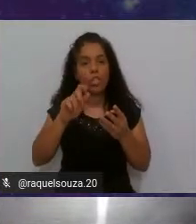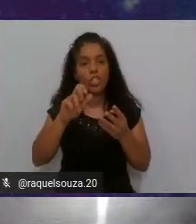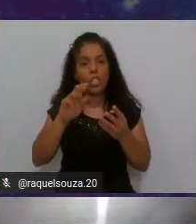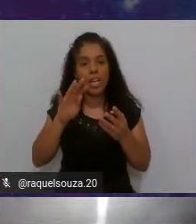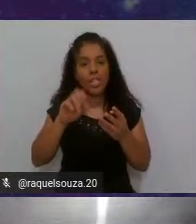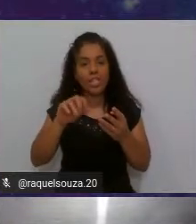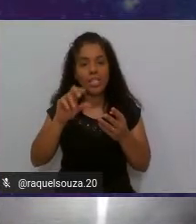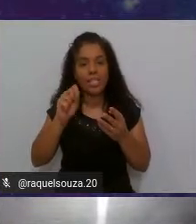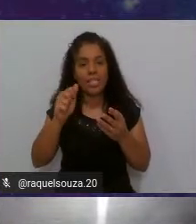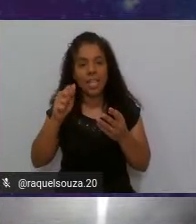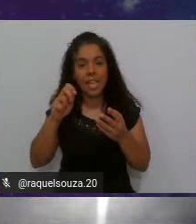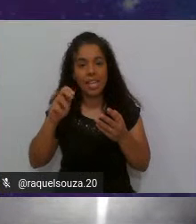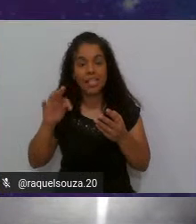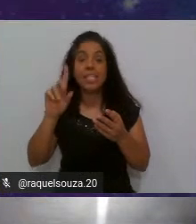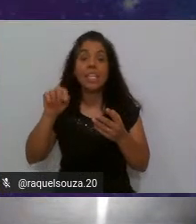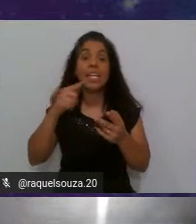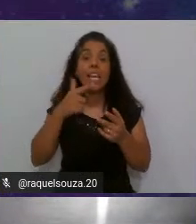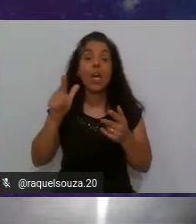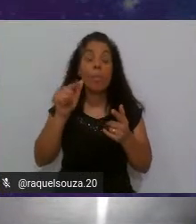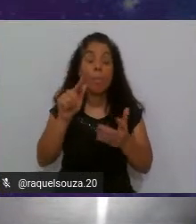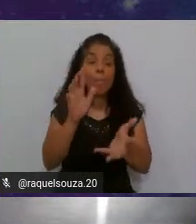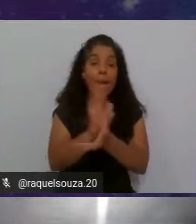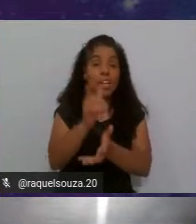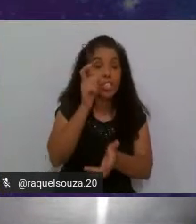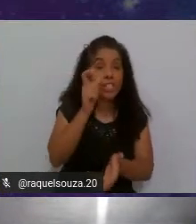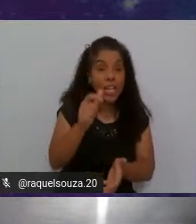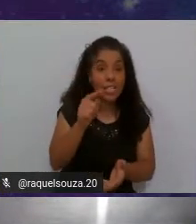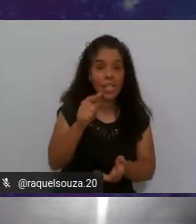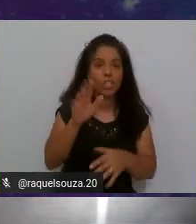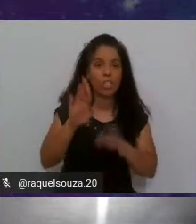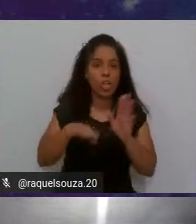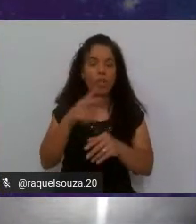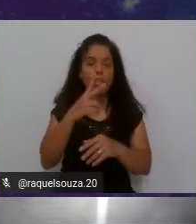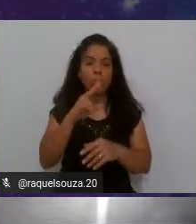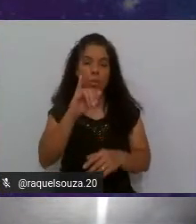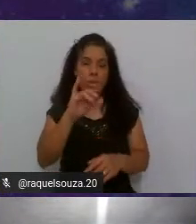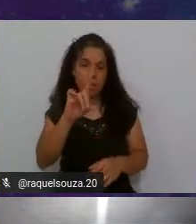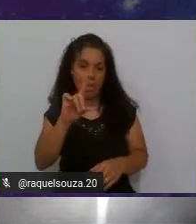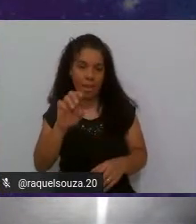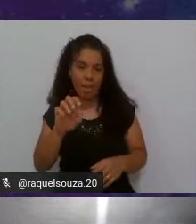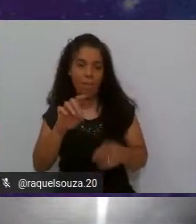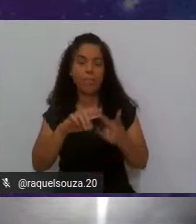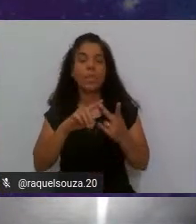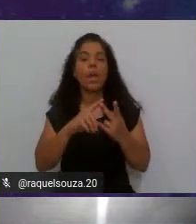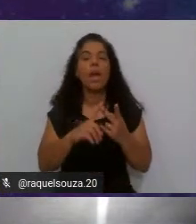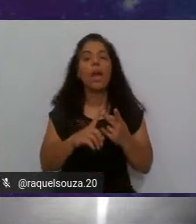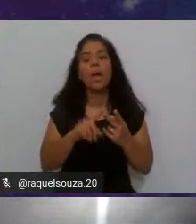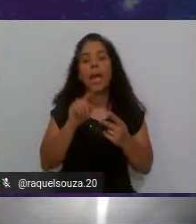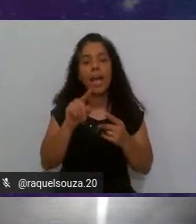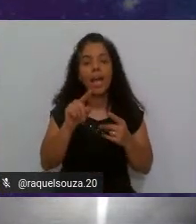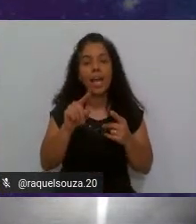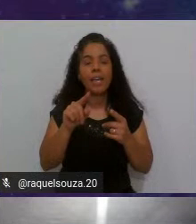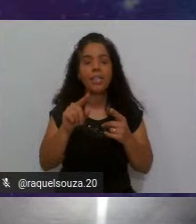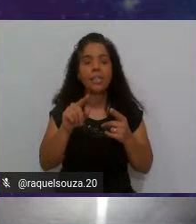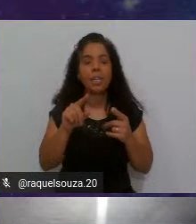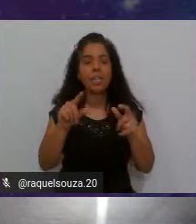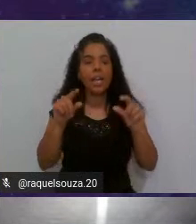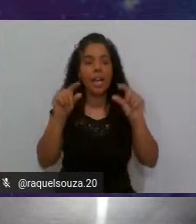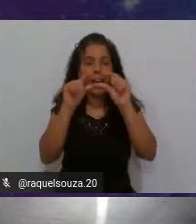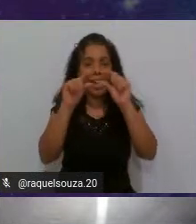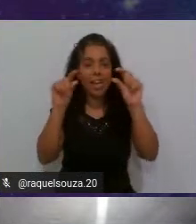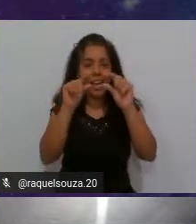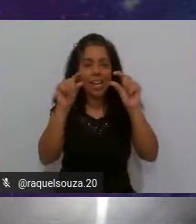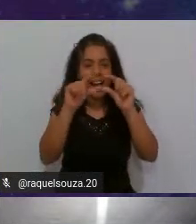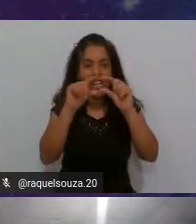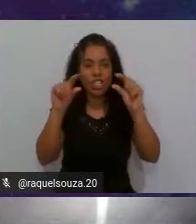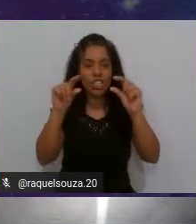aqui é uma parte interessante talvez na sua ideia essa caixinha esteja desmarcada